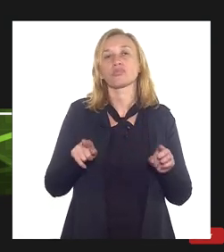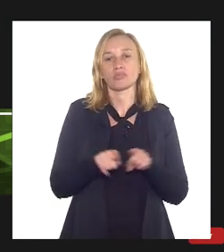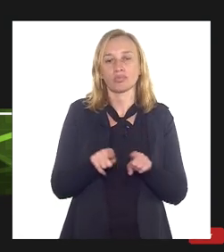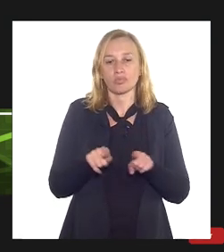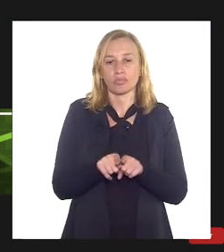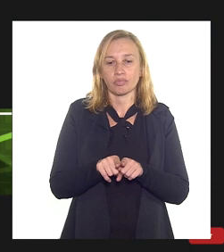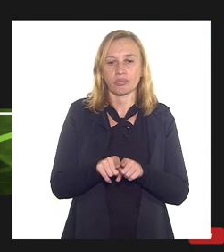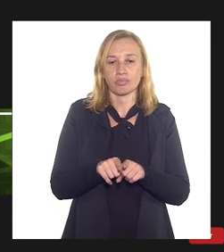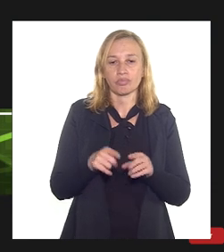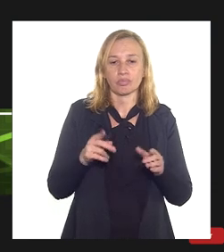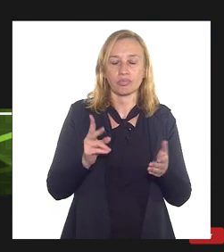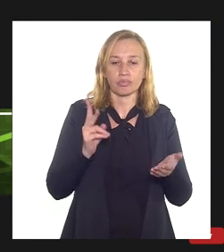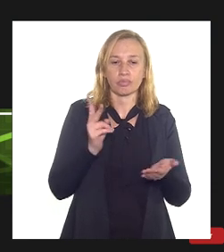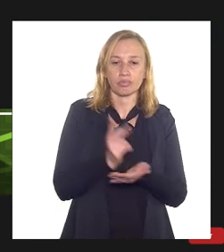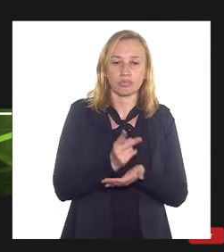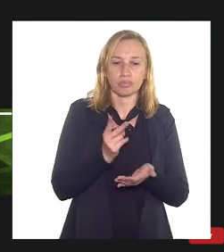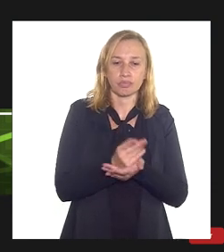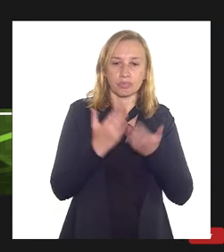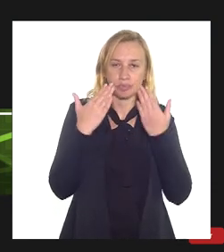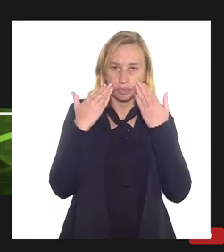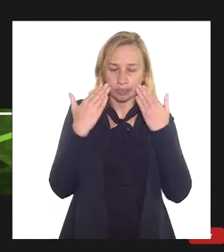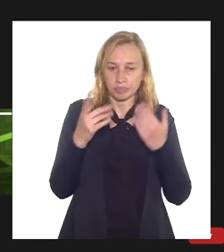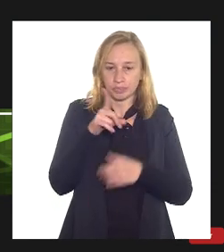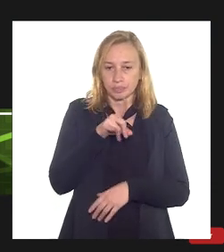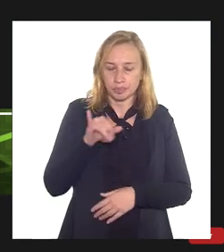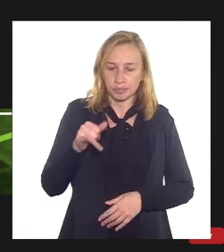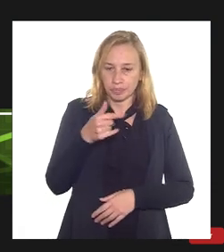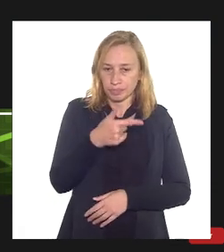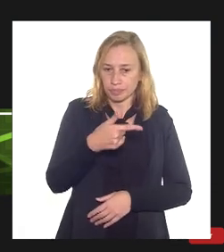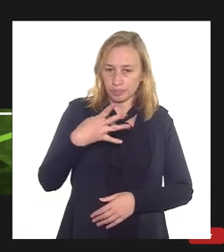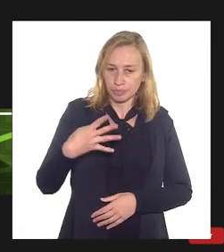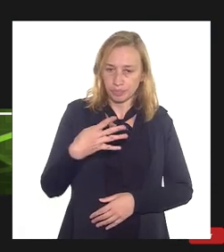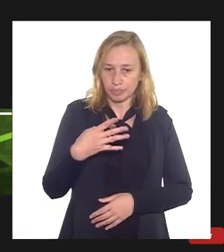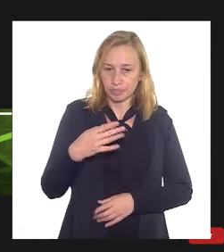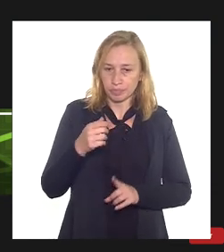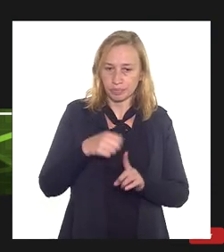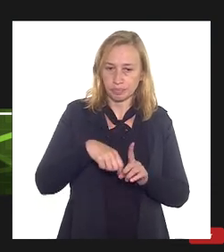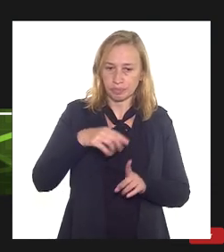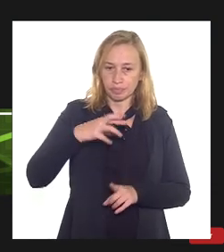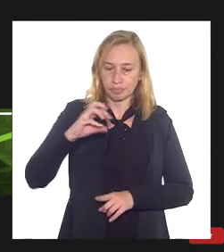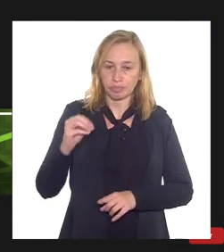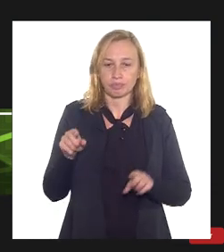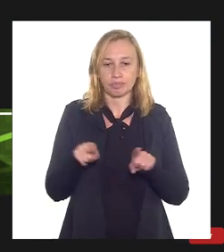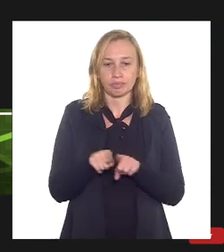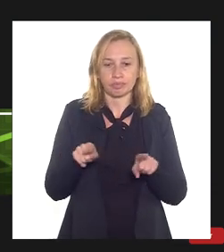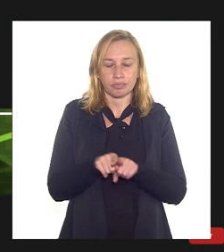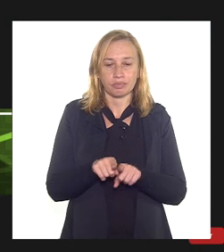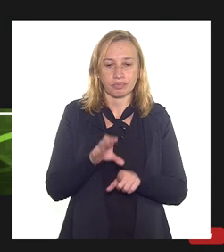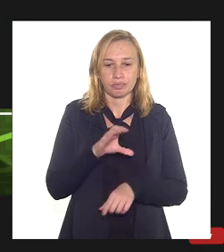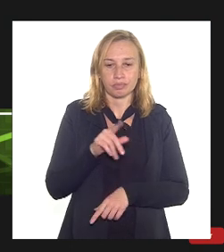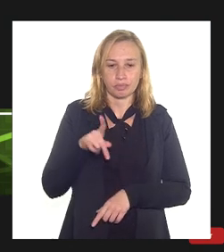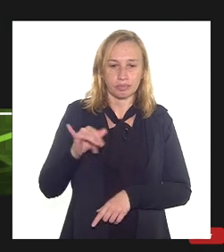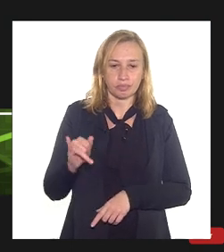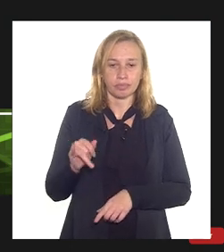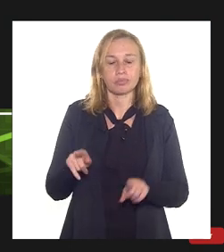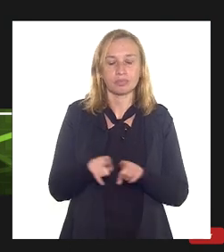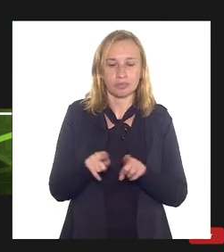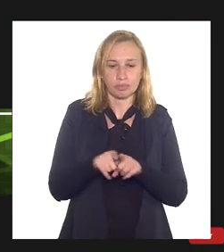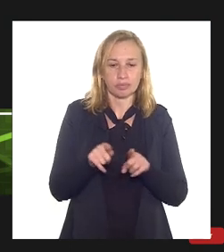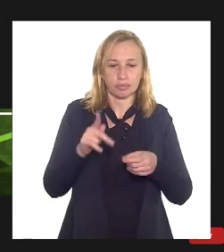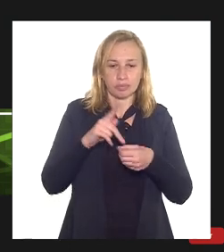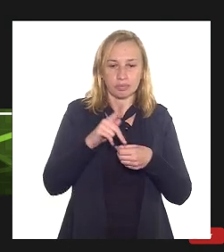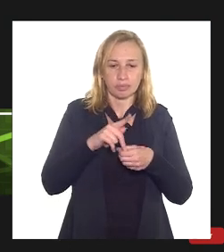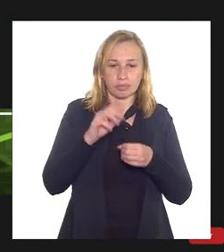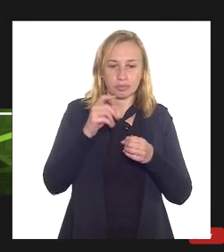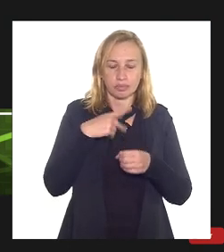mesma apresentação, no dia 24 de 5 também, a essa CPI, a Petrobras também prestou